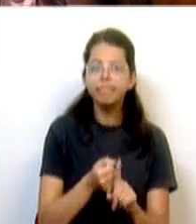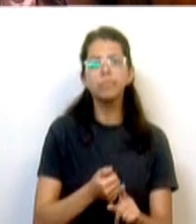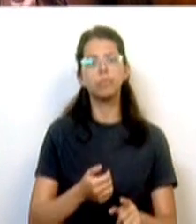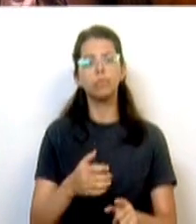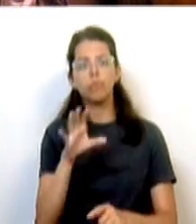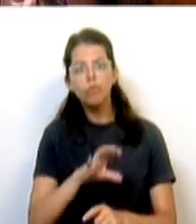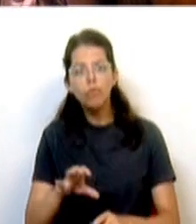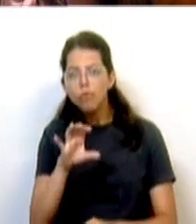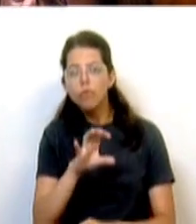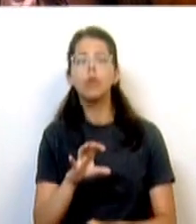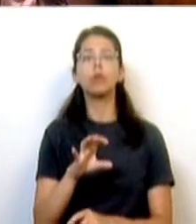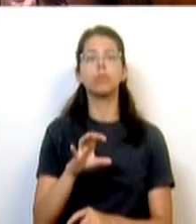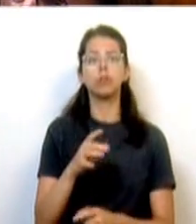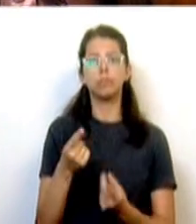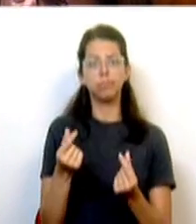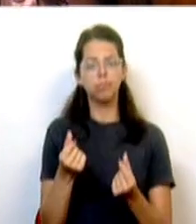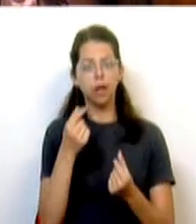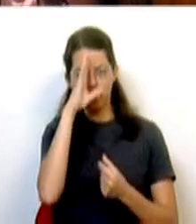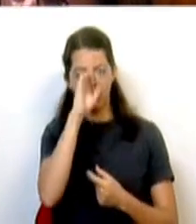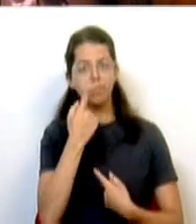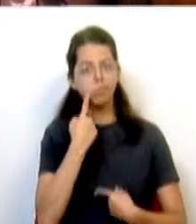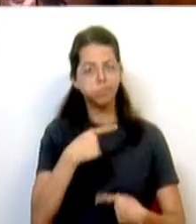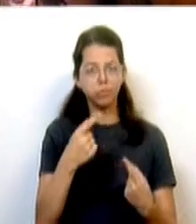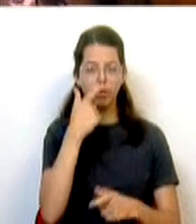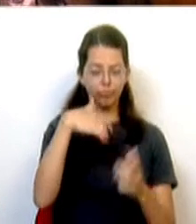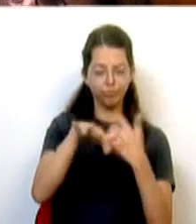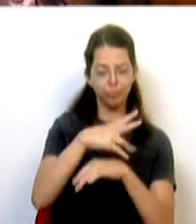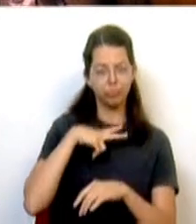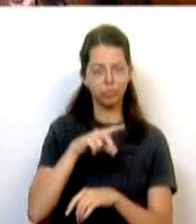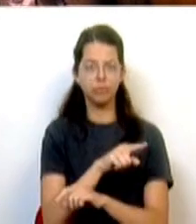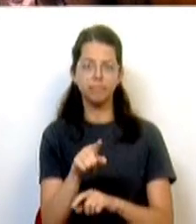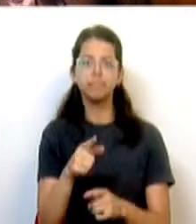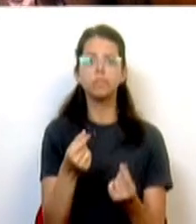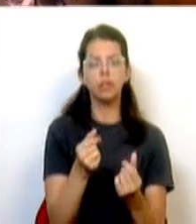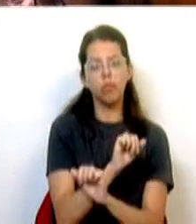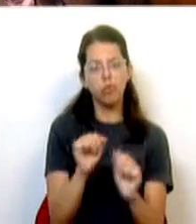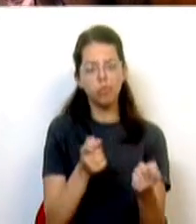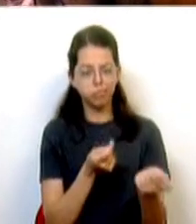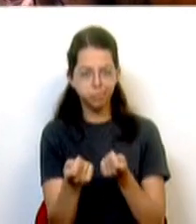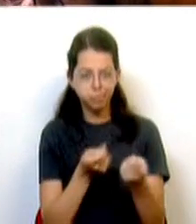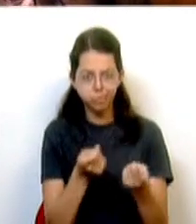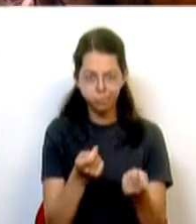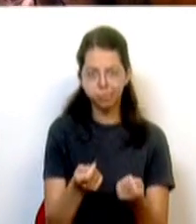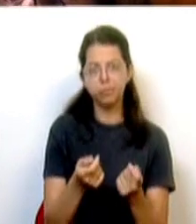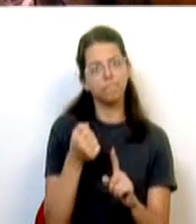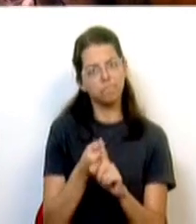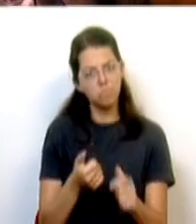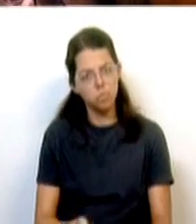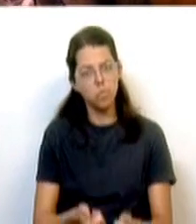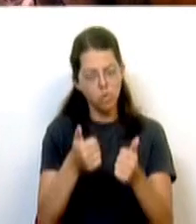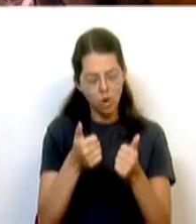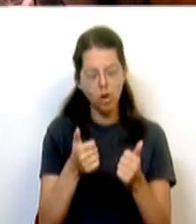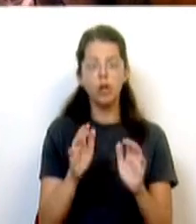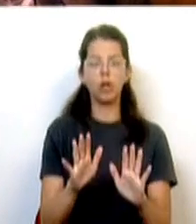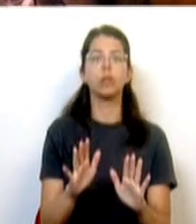a forma como os dinheiros públicos e dos contribuintes são geridos, sem esquecer que temos, de facto,